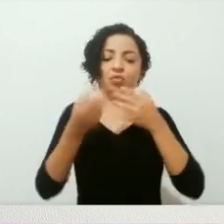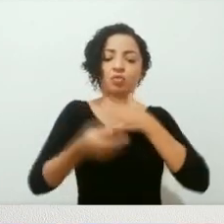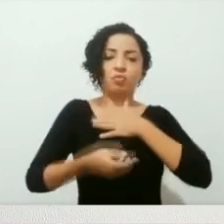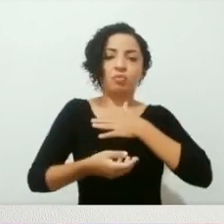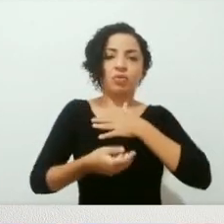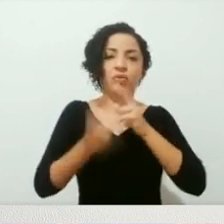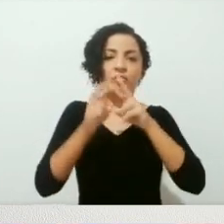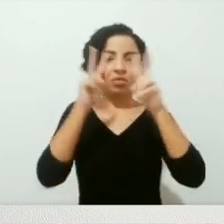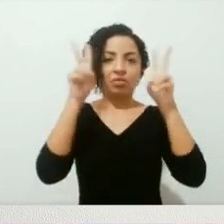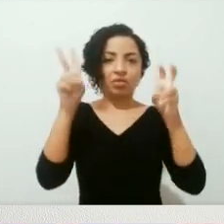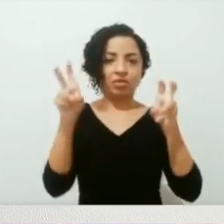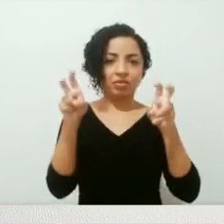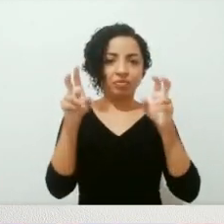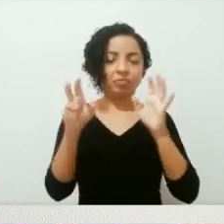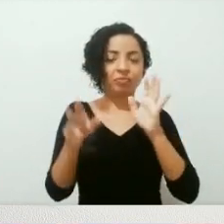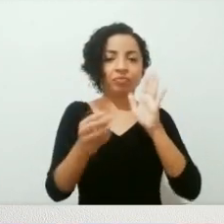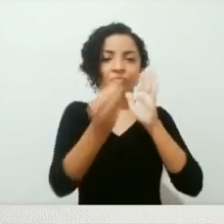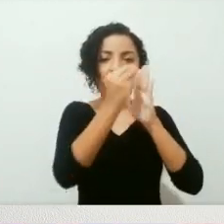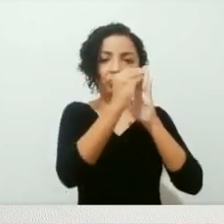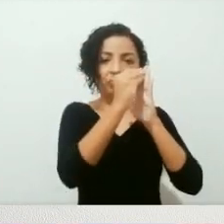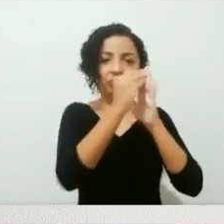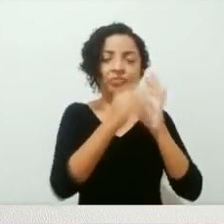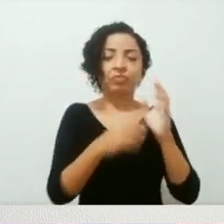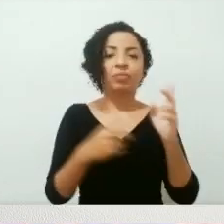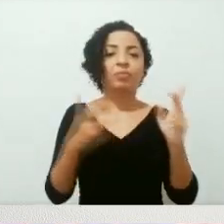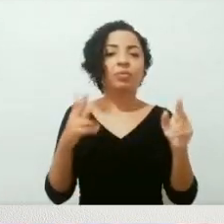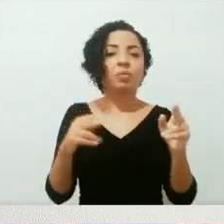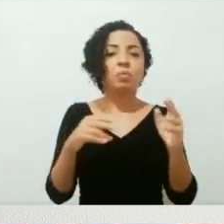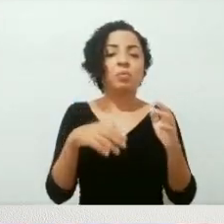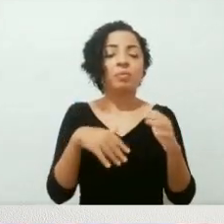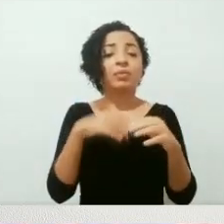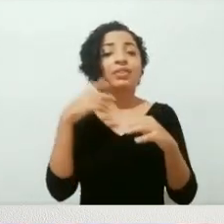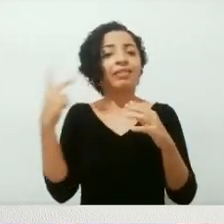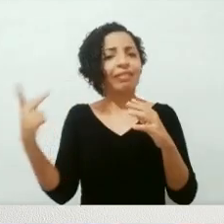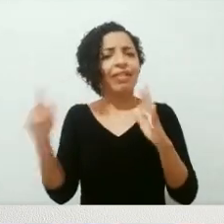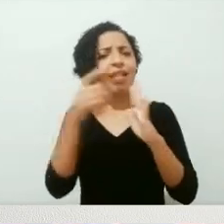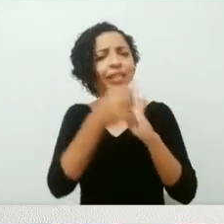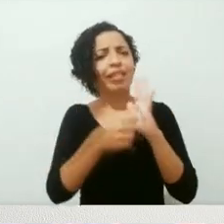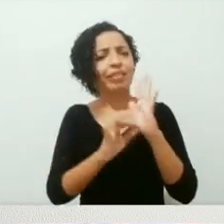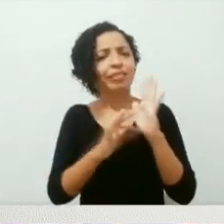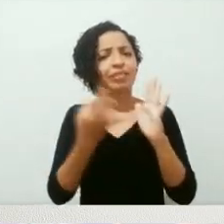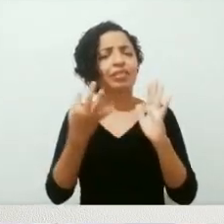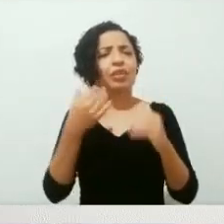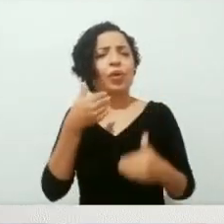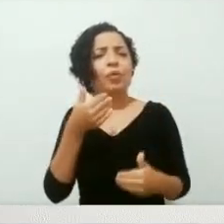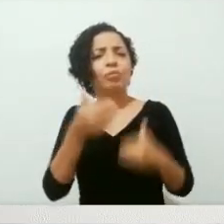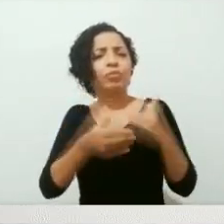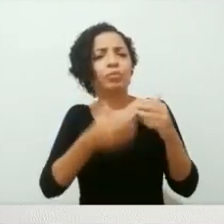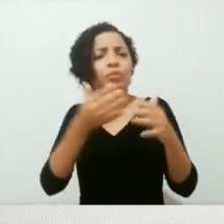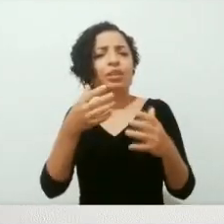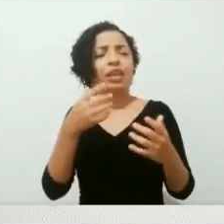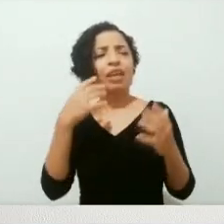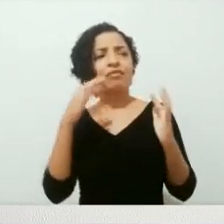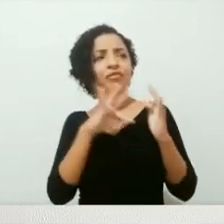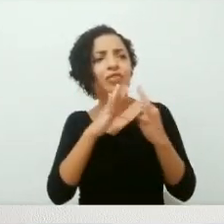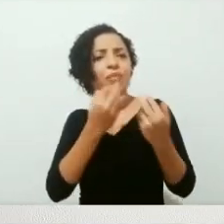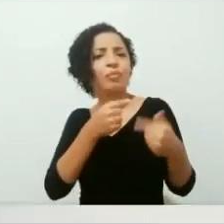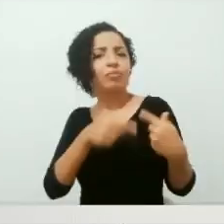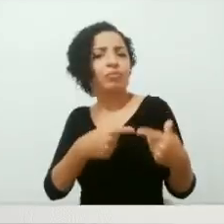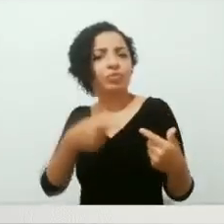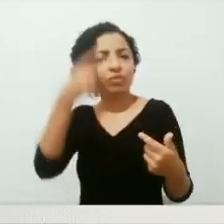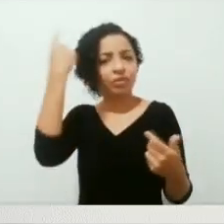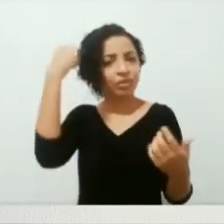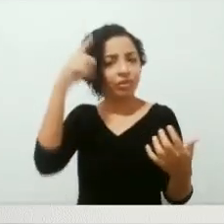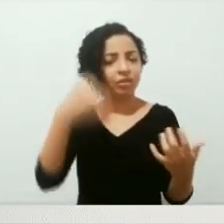ensaio da Virginia Woolf, Um Teto Todo Seu, em que ela vai contando aqui toda a trajetória dela, né? Como de origem latina,